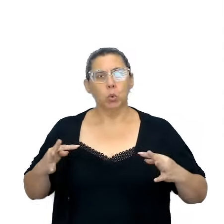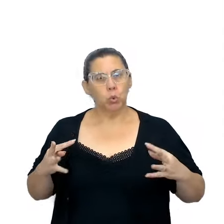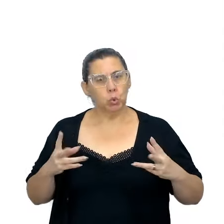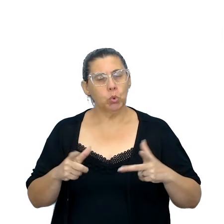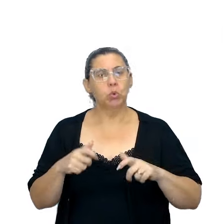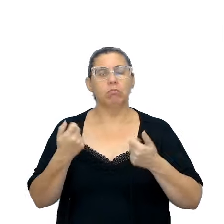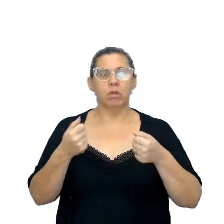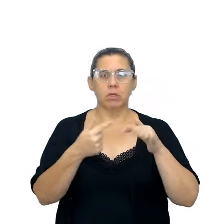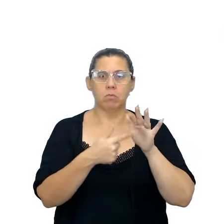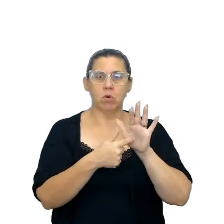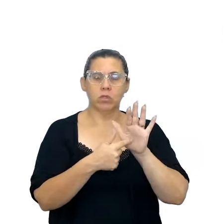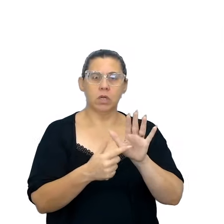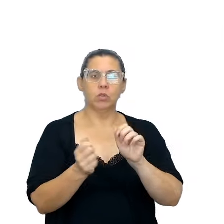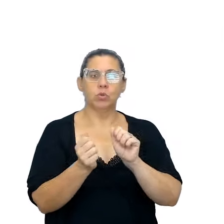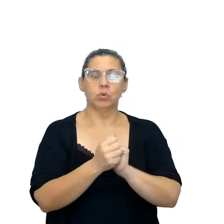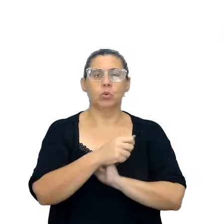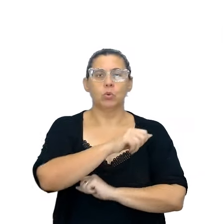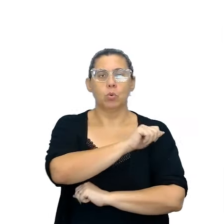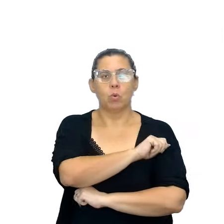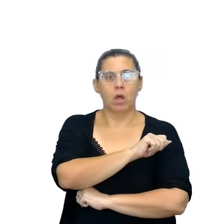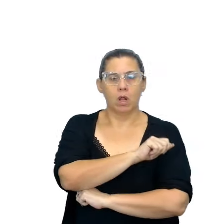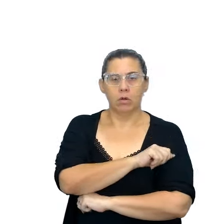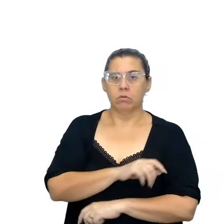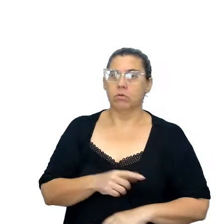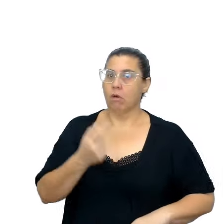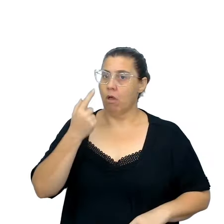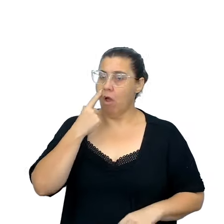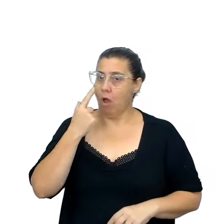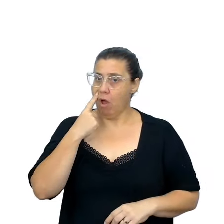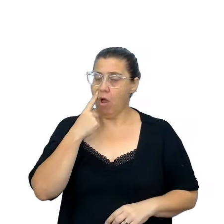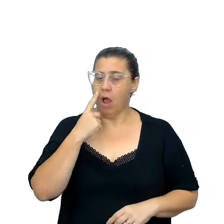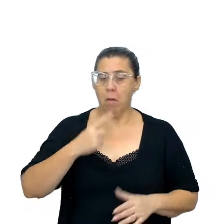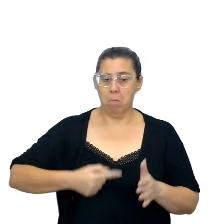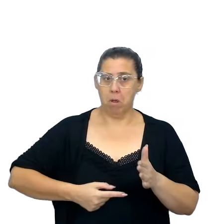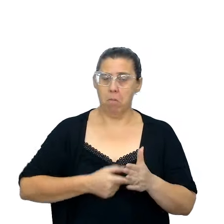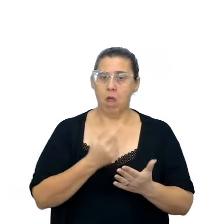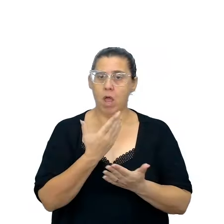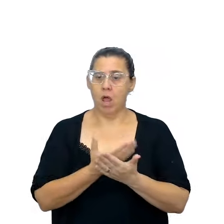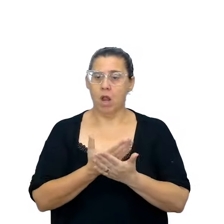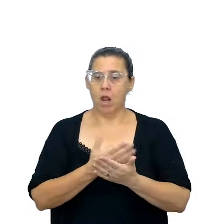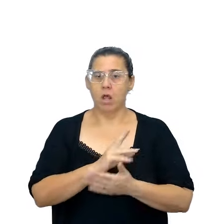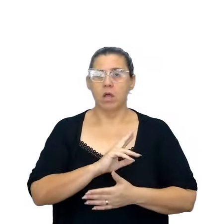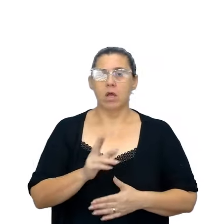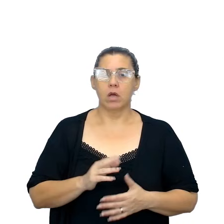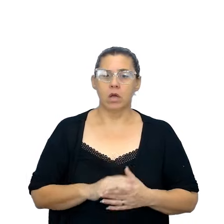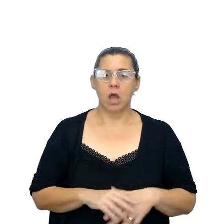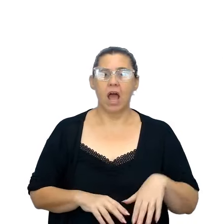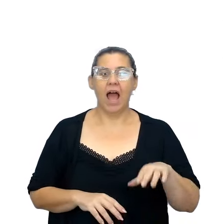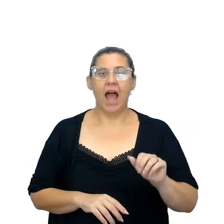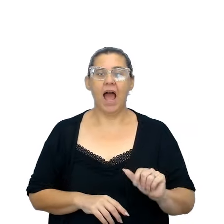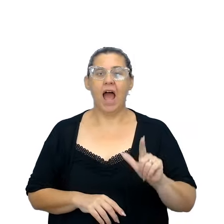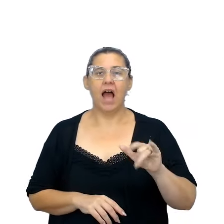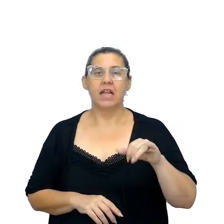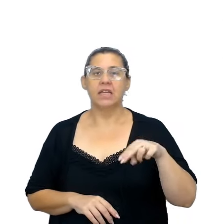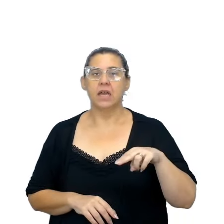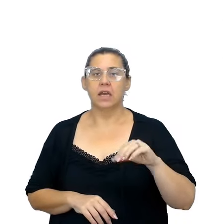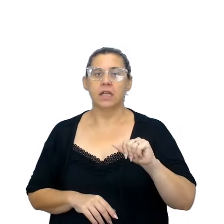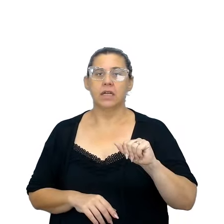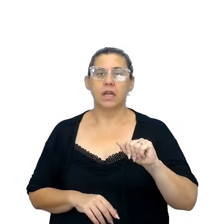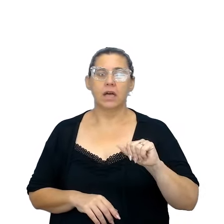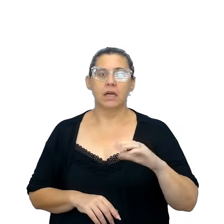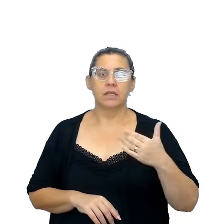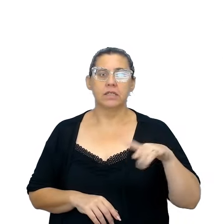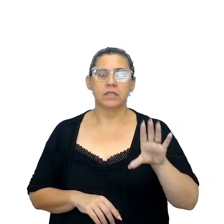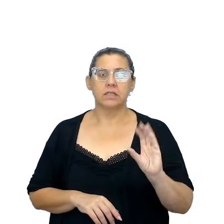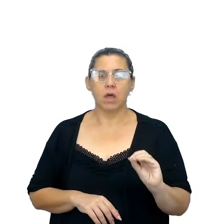ser trabalhado com os estudantes, e, olha, não é à toa que a primeira aula chama-se Alienação, depois temos a